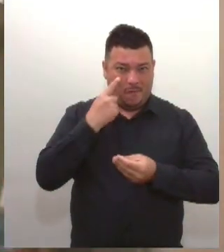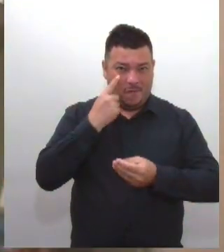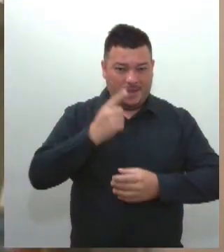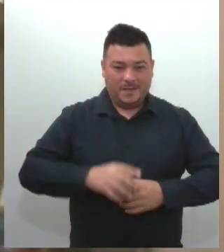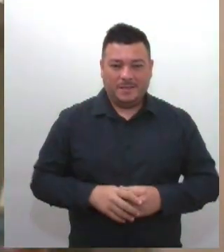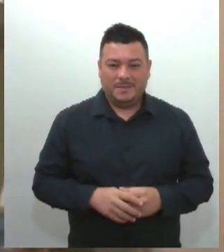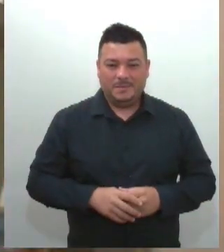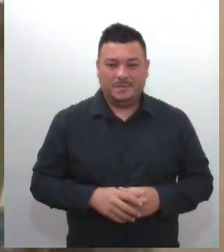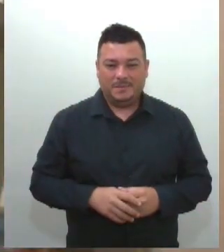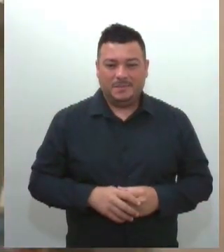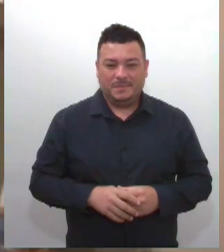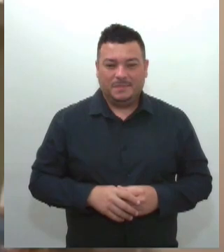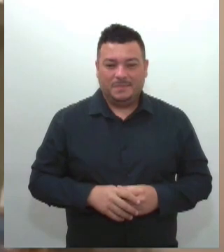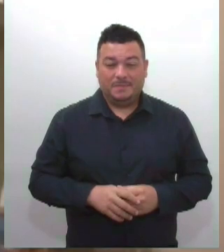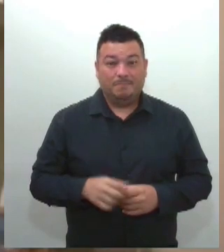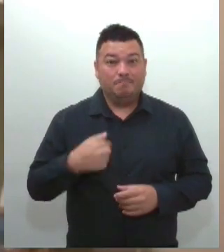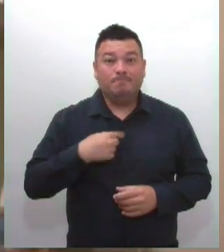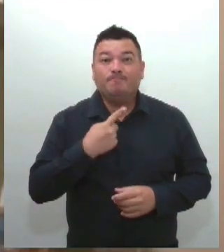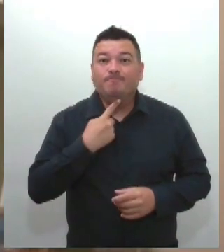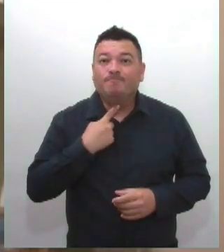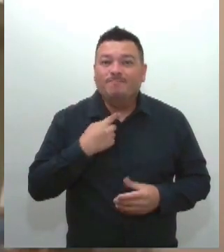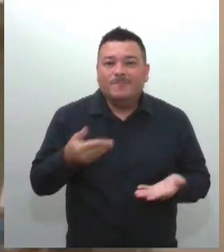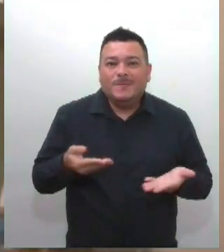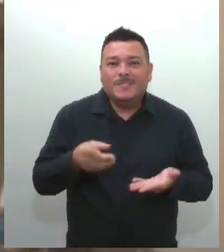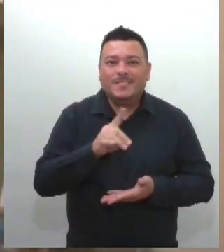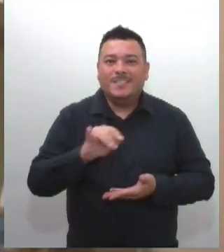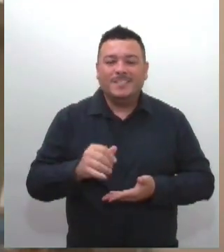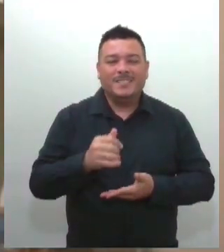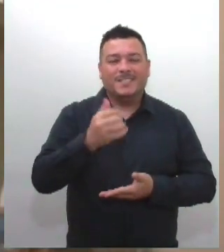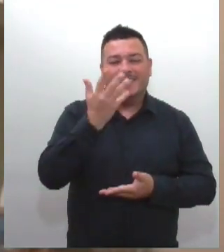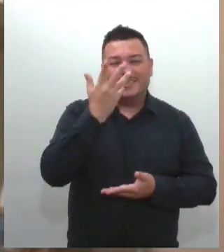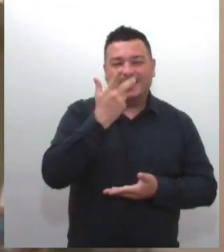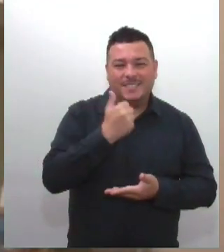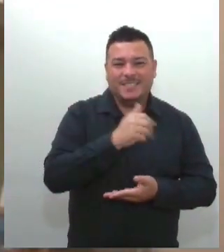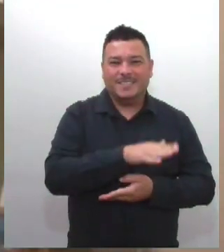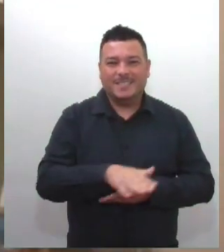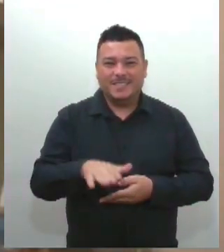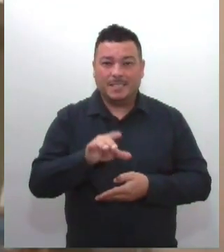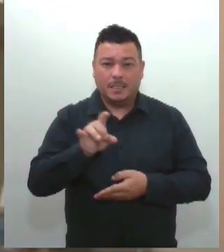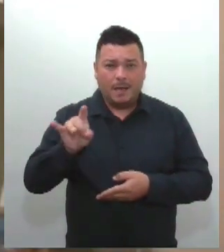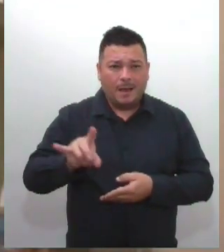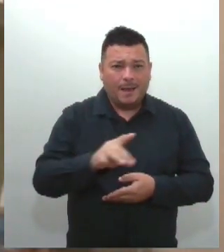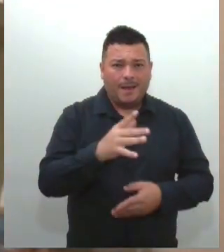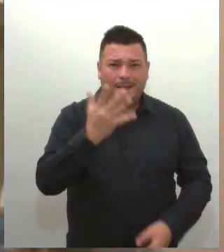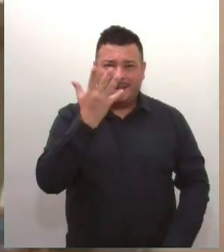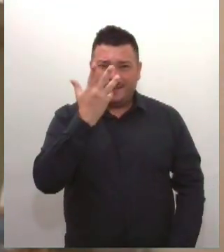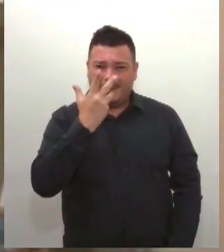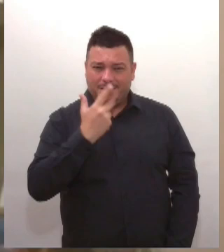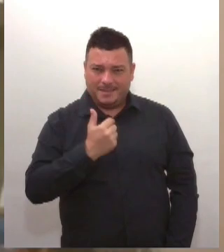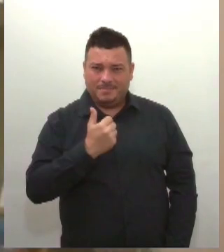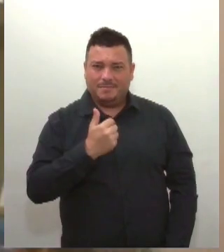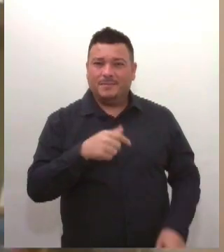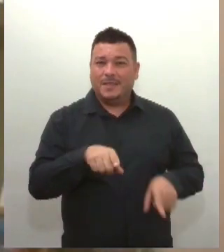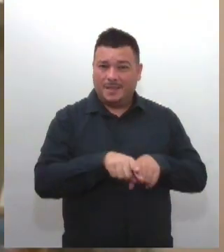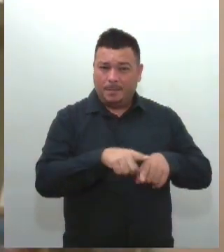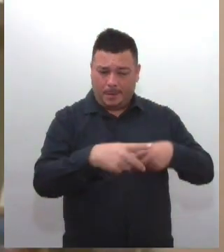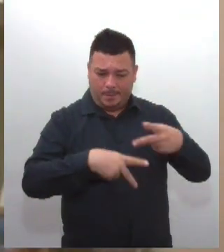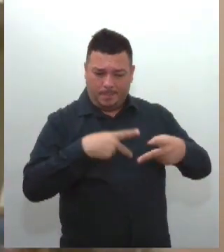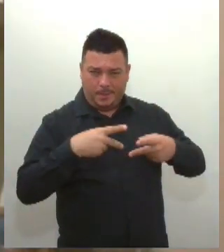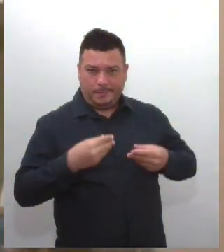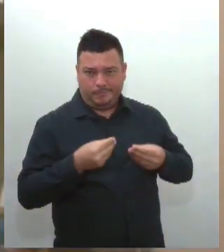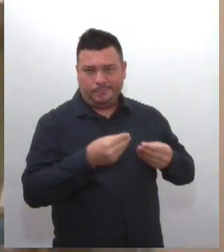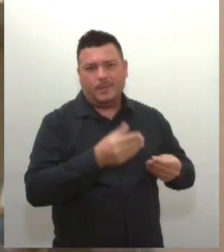Eu desejo, nesse Dia das Crianças, que cada criança, além de presentes, porque sei que criança